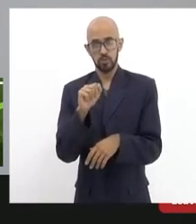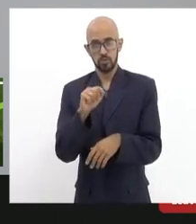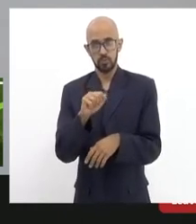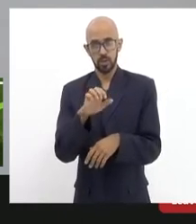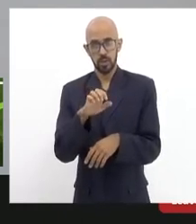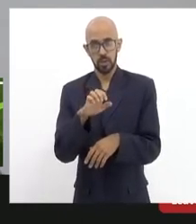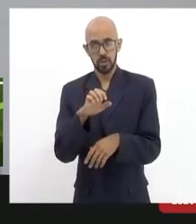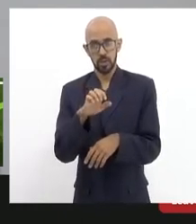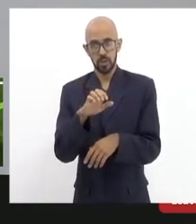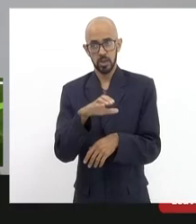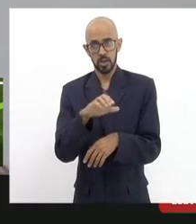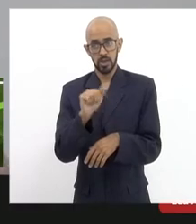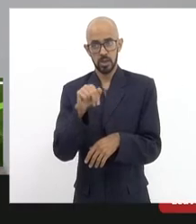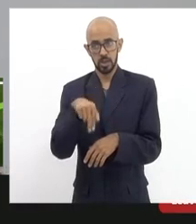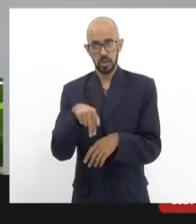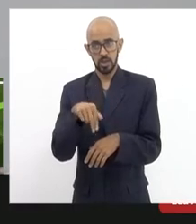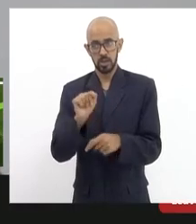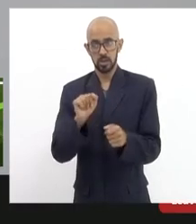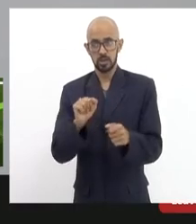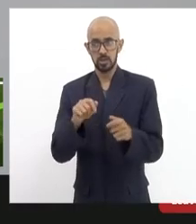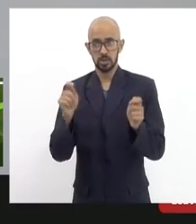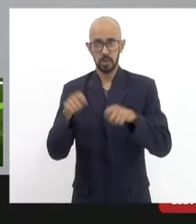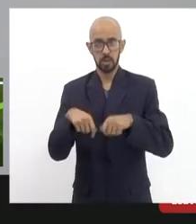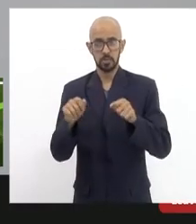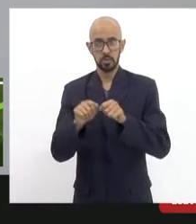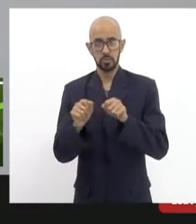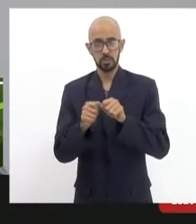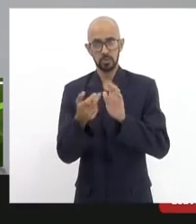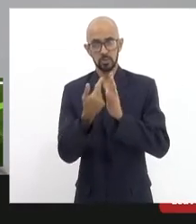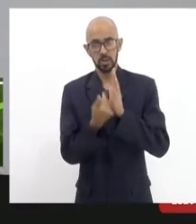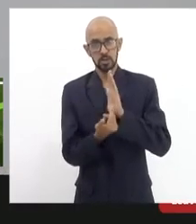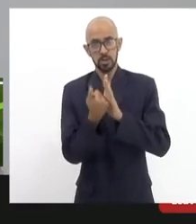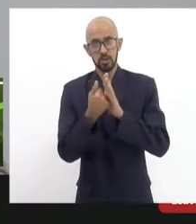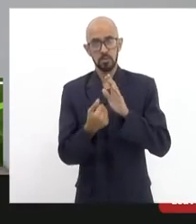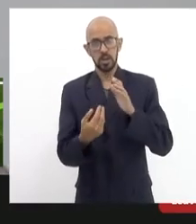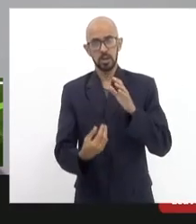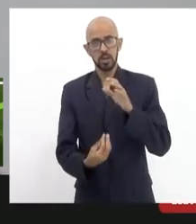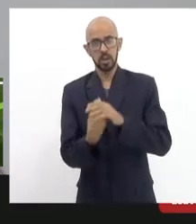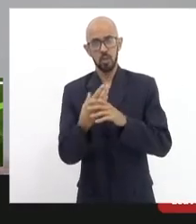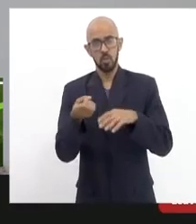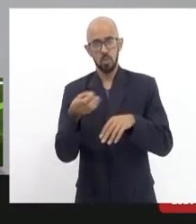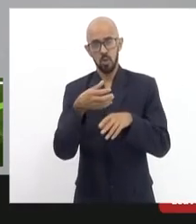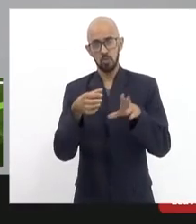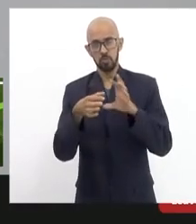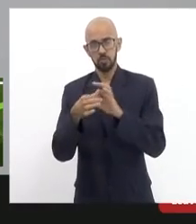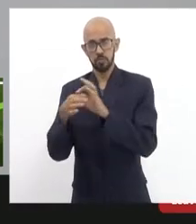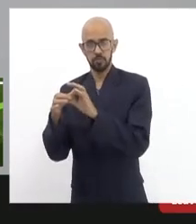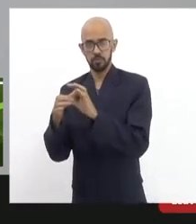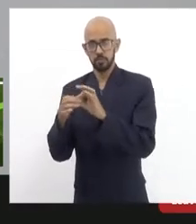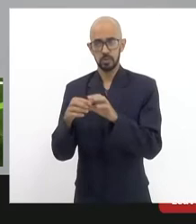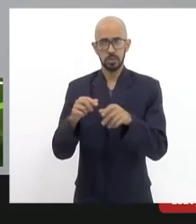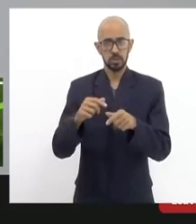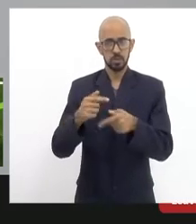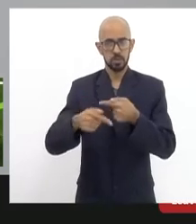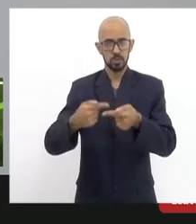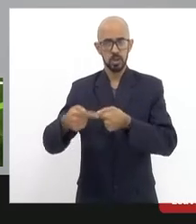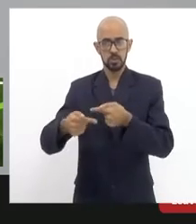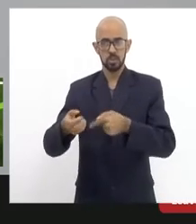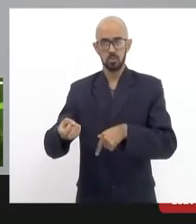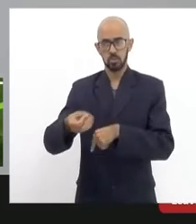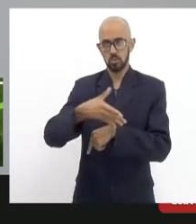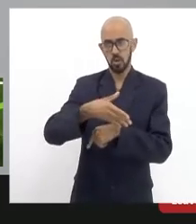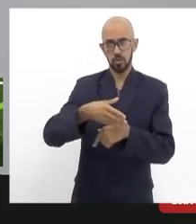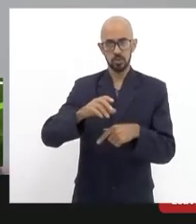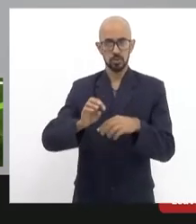pessoal em que a gente forme novos quadros do Rio de Janeiro para que a gente possa ter uma nova geração de técnicos